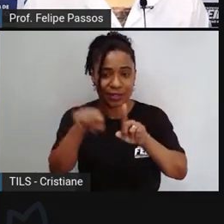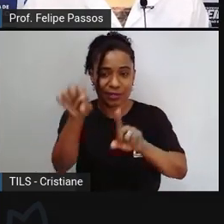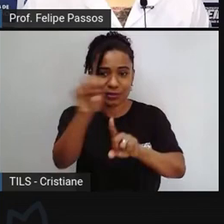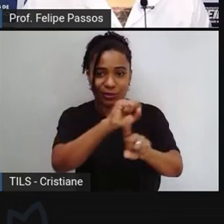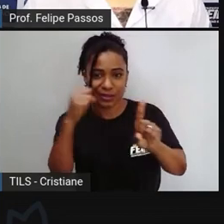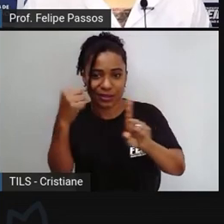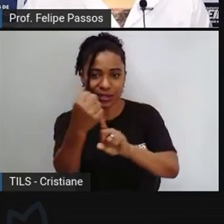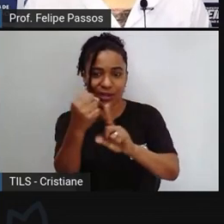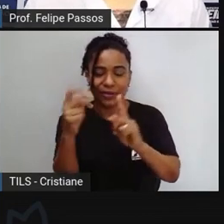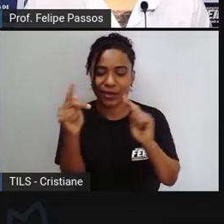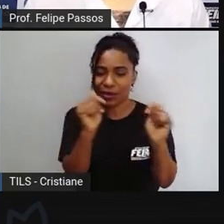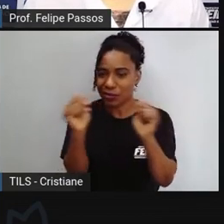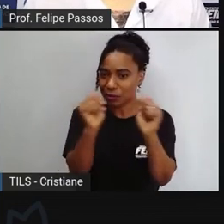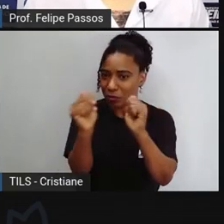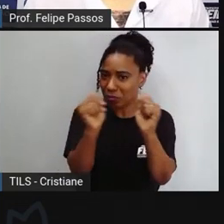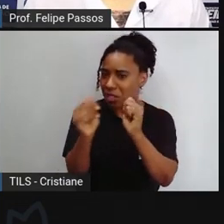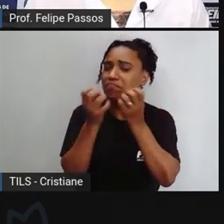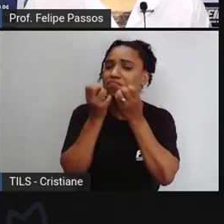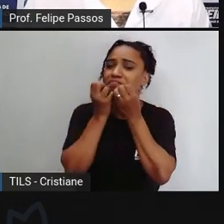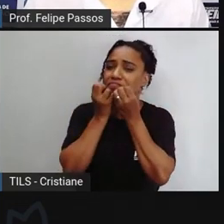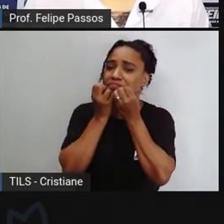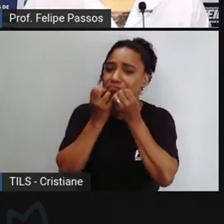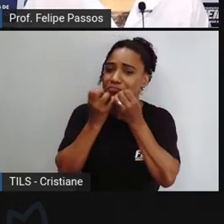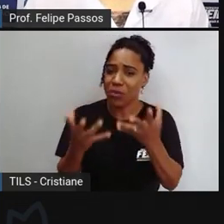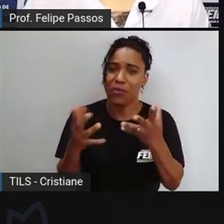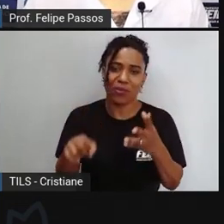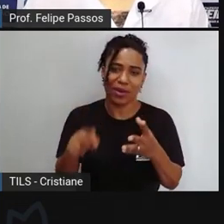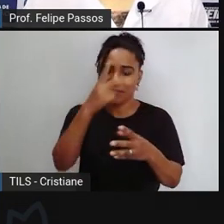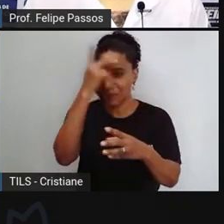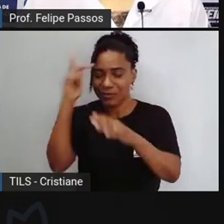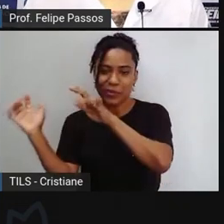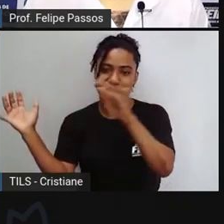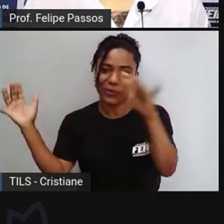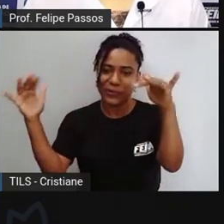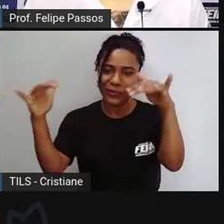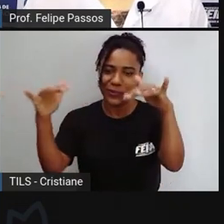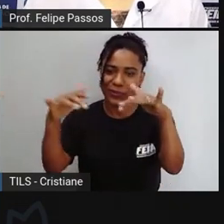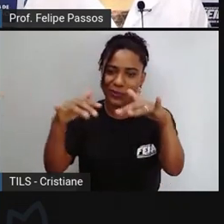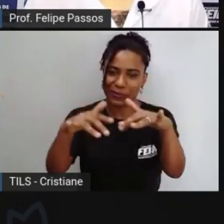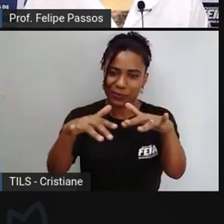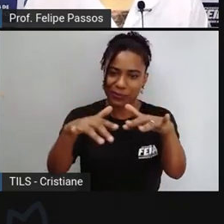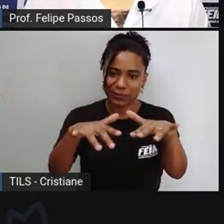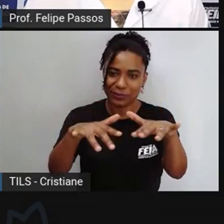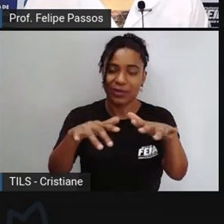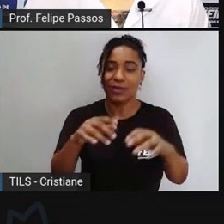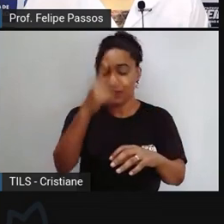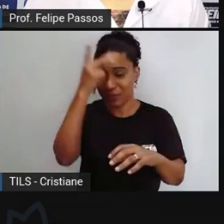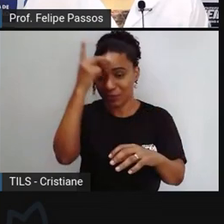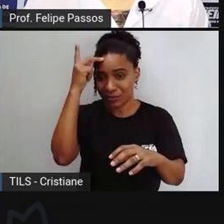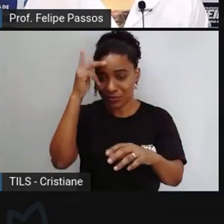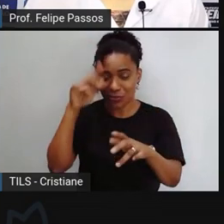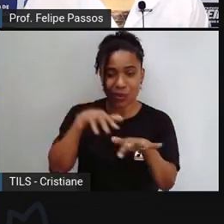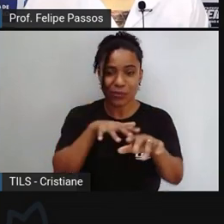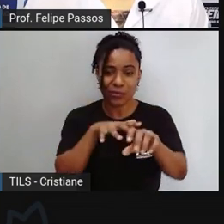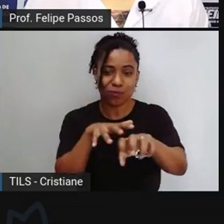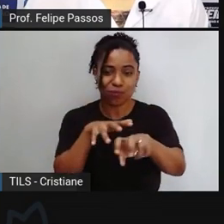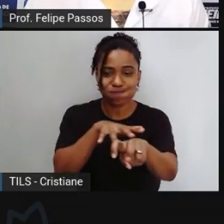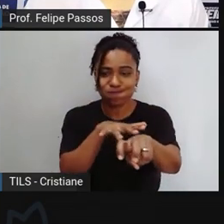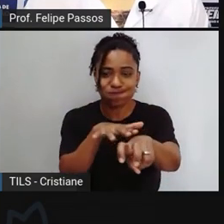decorreram da existência da sombra e da água fresca